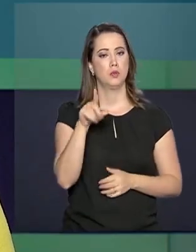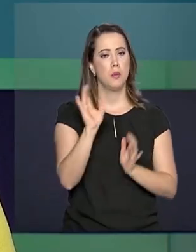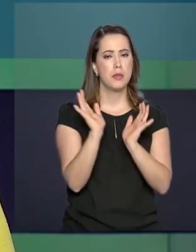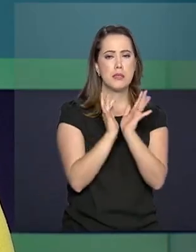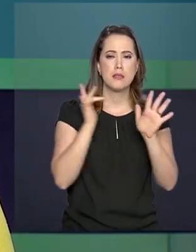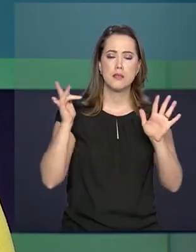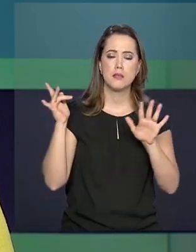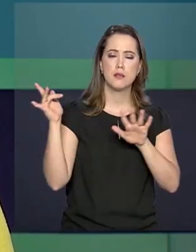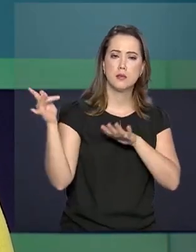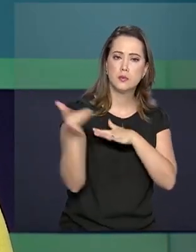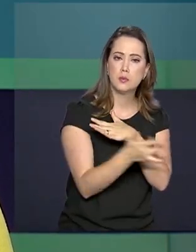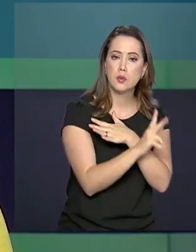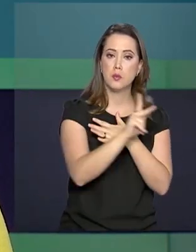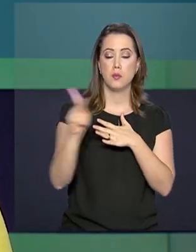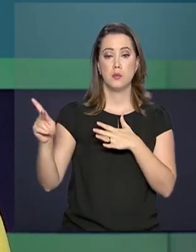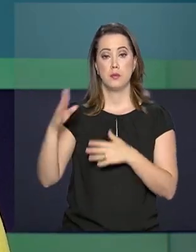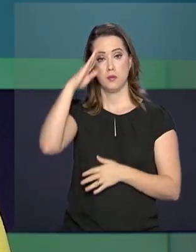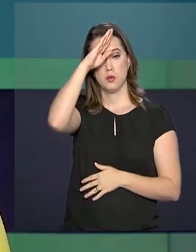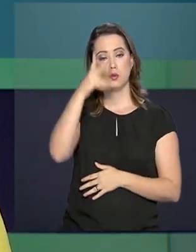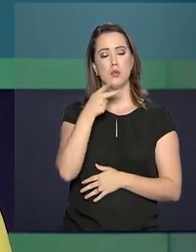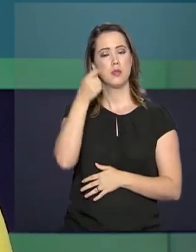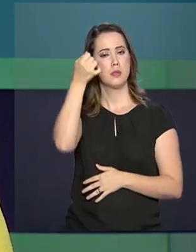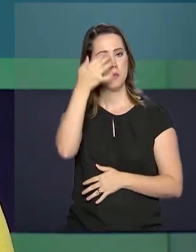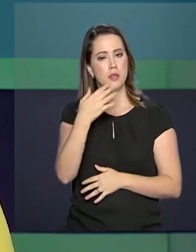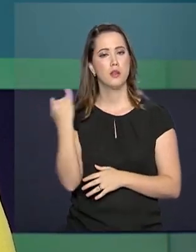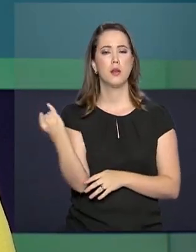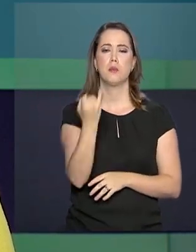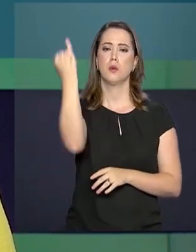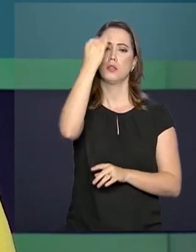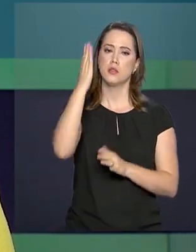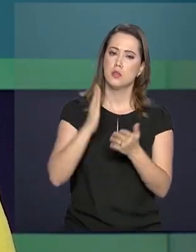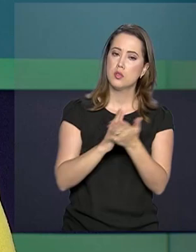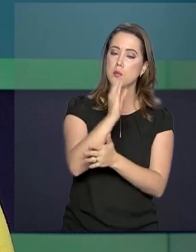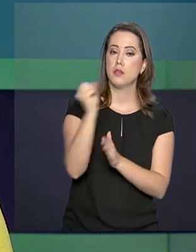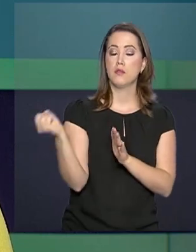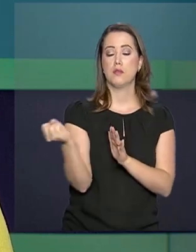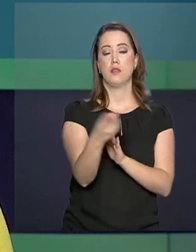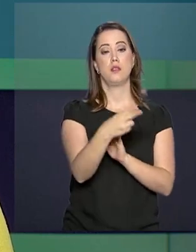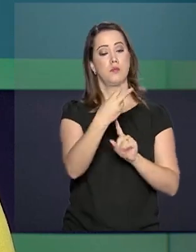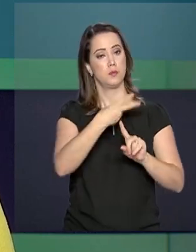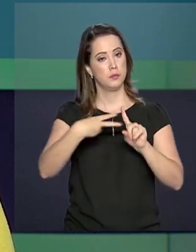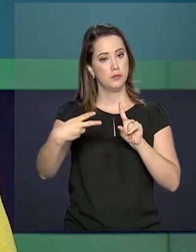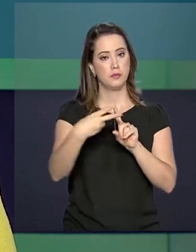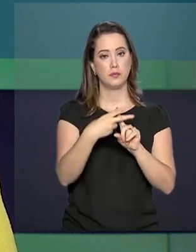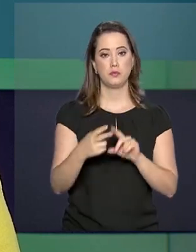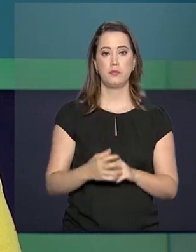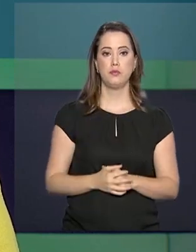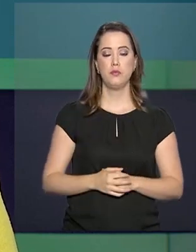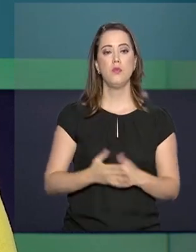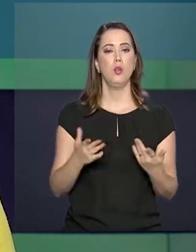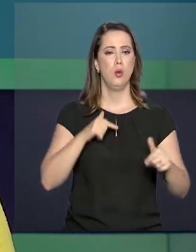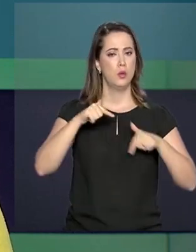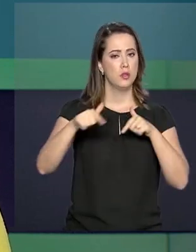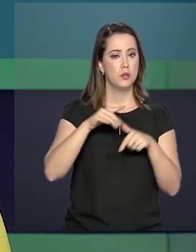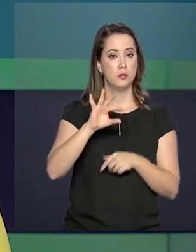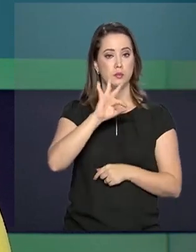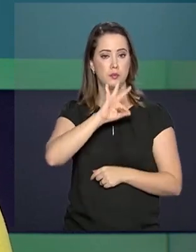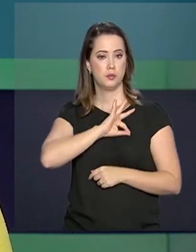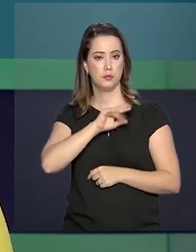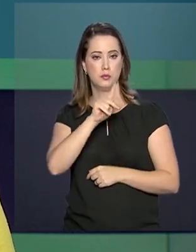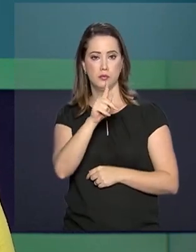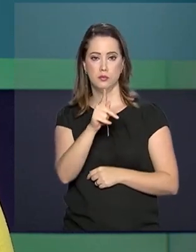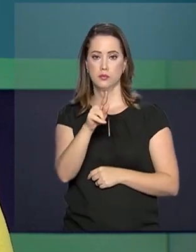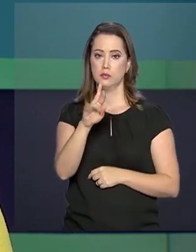sedes sociais, o presidente fala sobre a importância de aprovar as novas regras para aposentadorias. A operação da Polícia